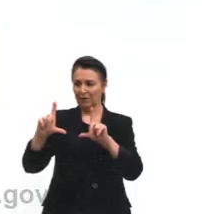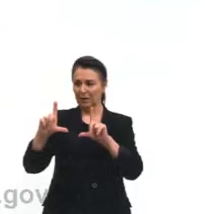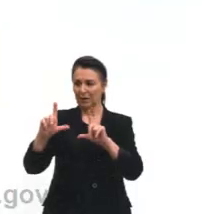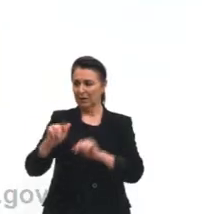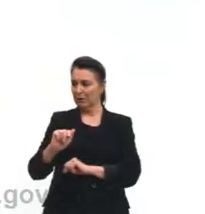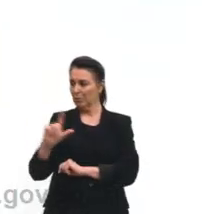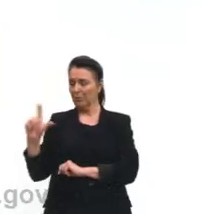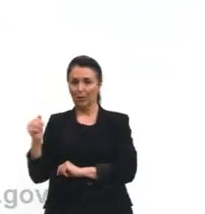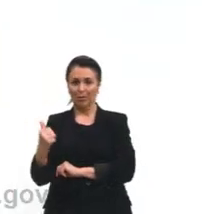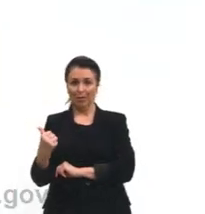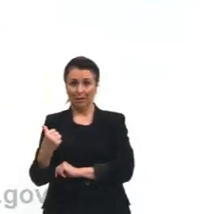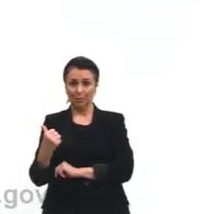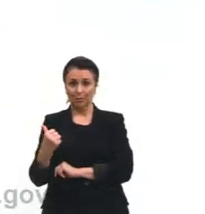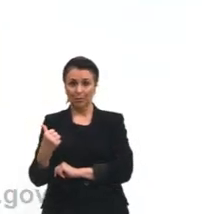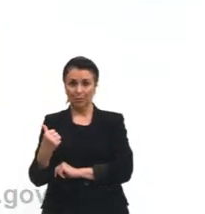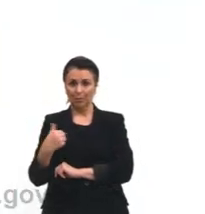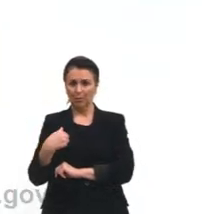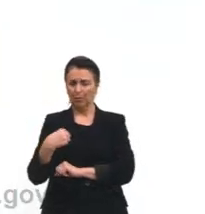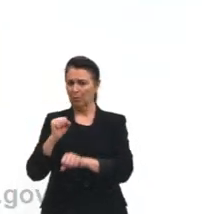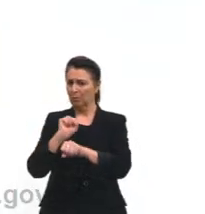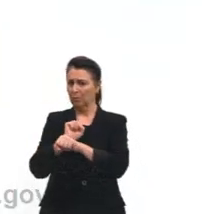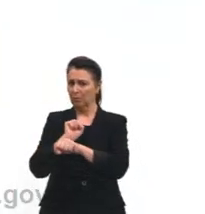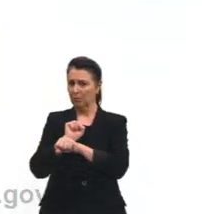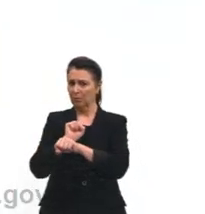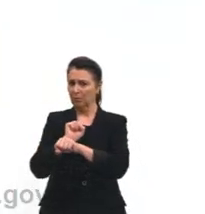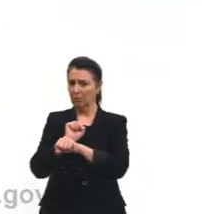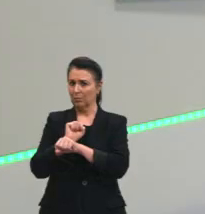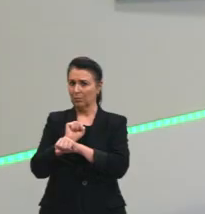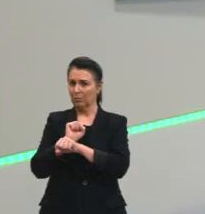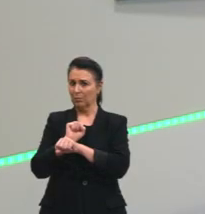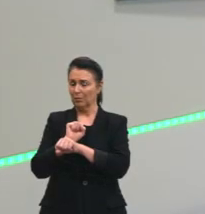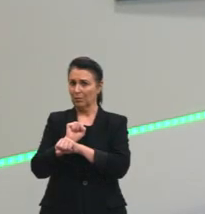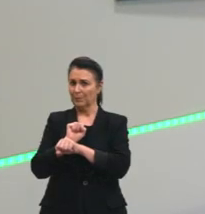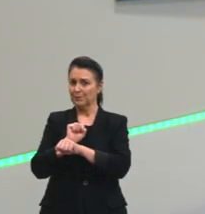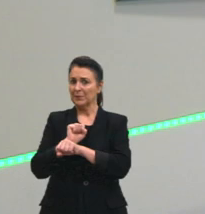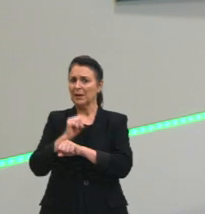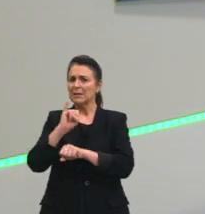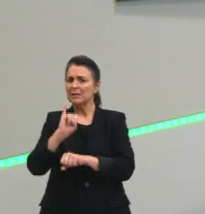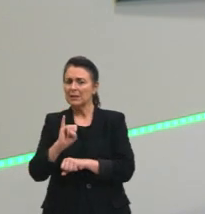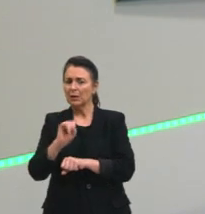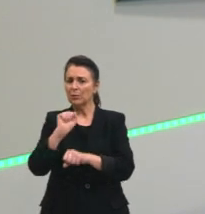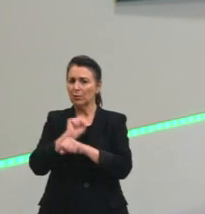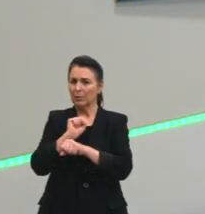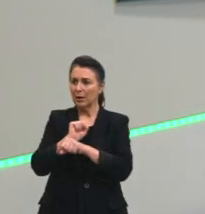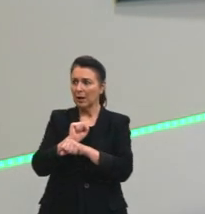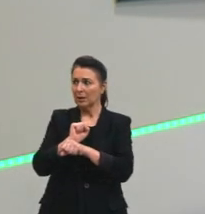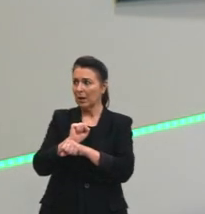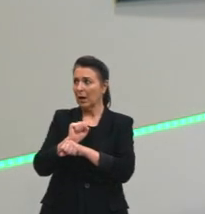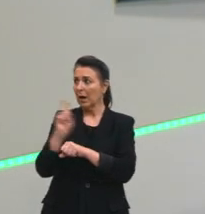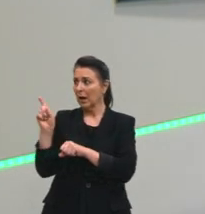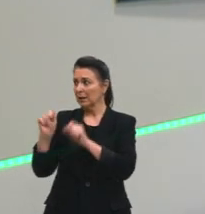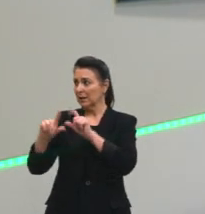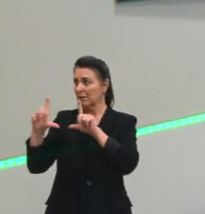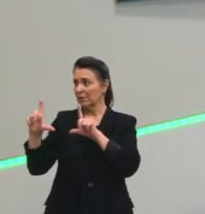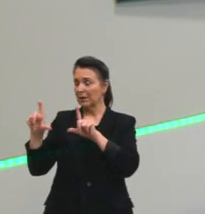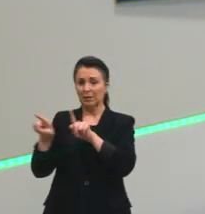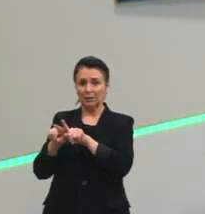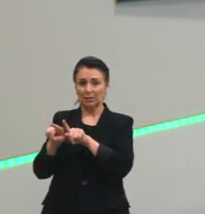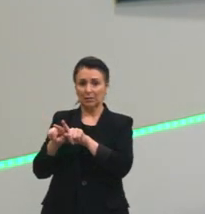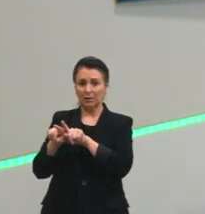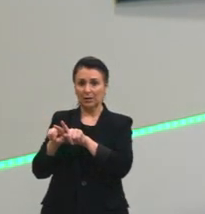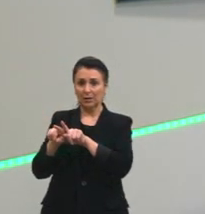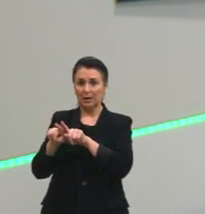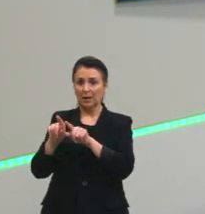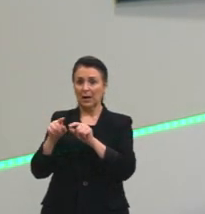eu estou parada em relação à televisão? Né? Estou parada em relação à televisão, porque a minha distância até a